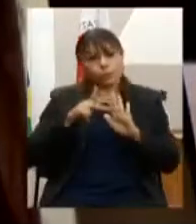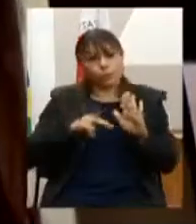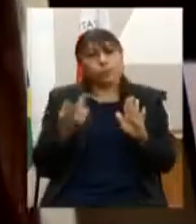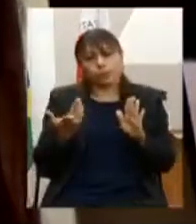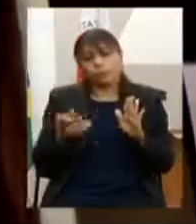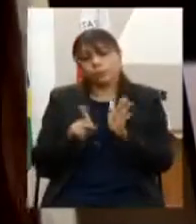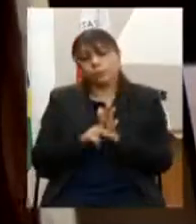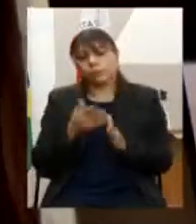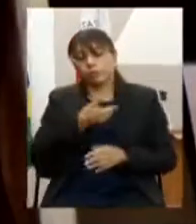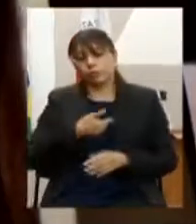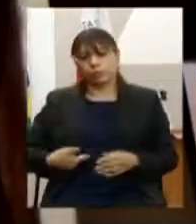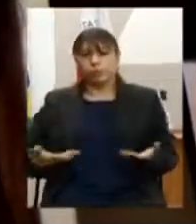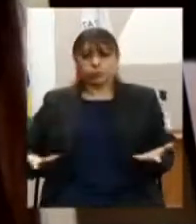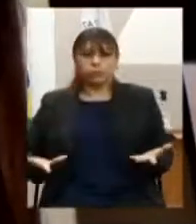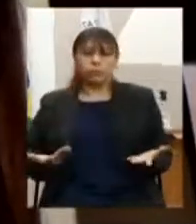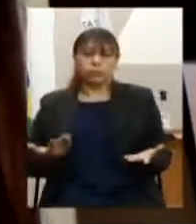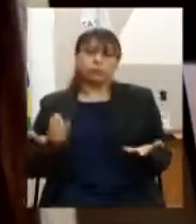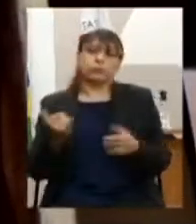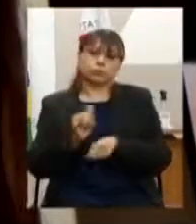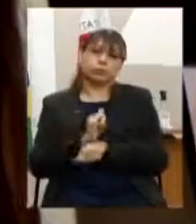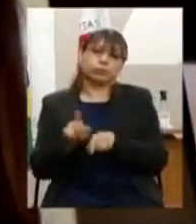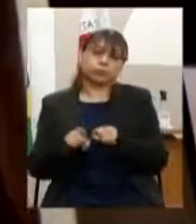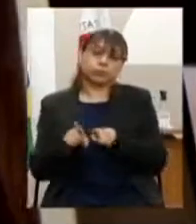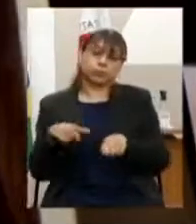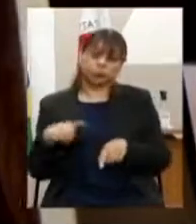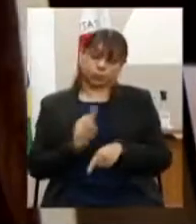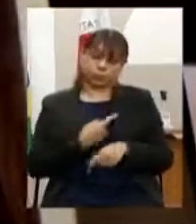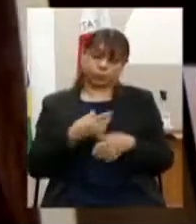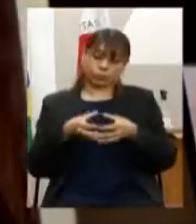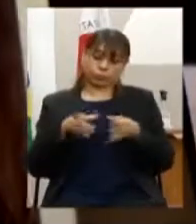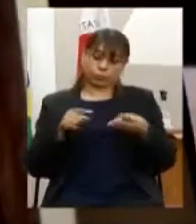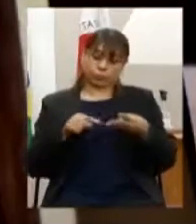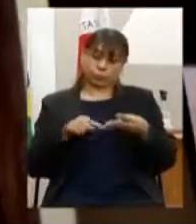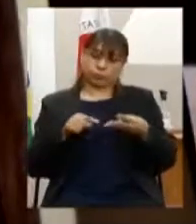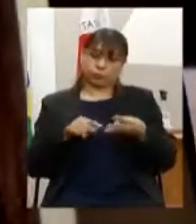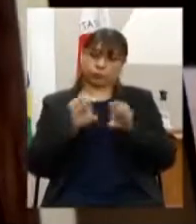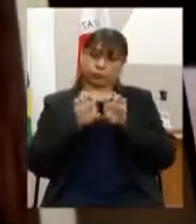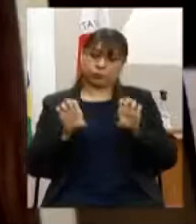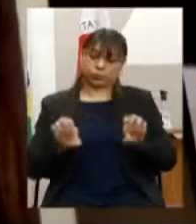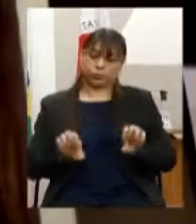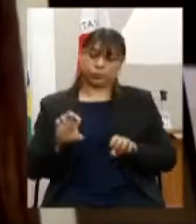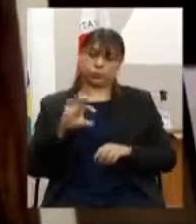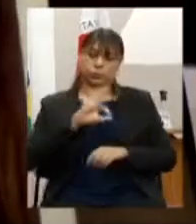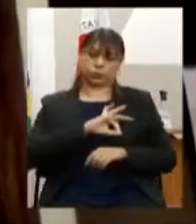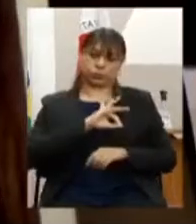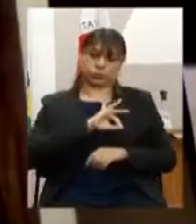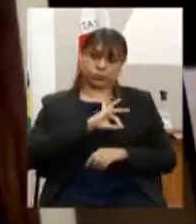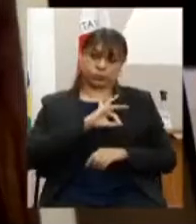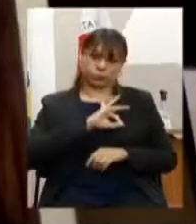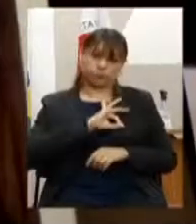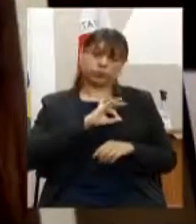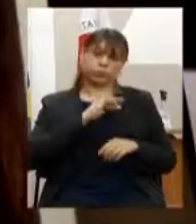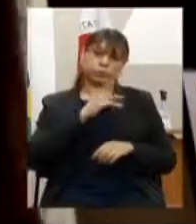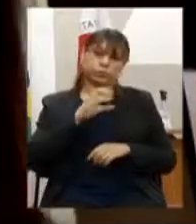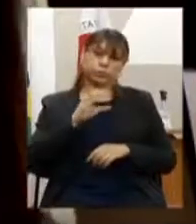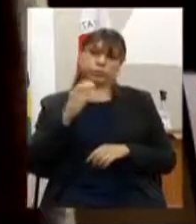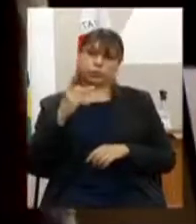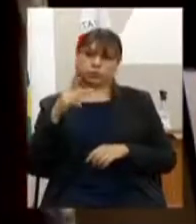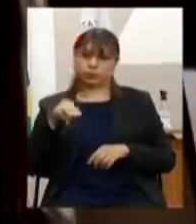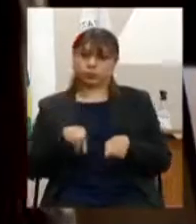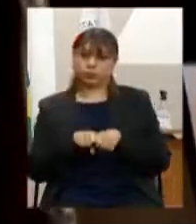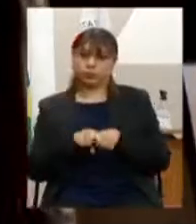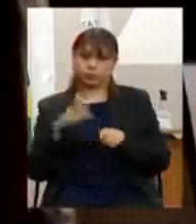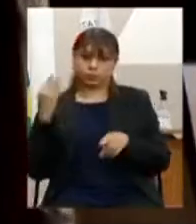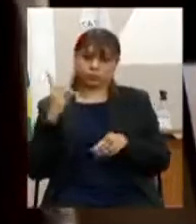nós do grupo sub 3 estruturação das polícias civil e militar do encontro de segurança